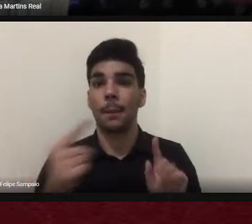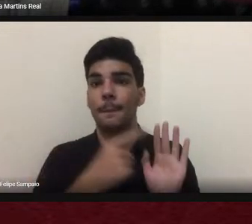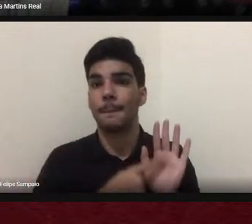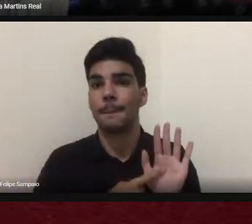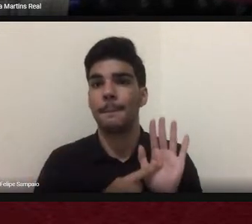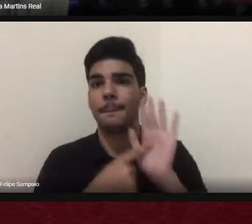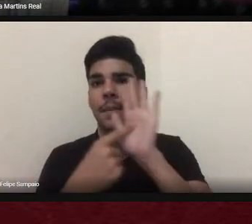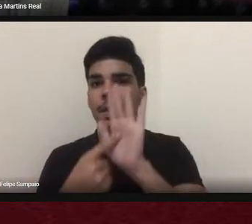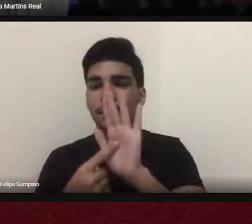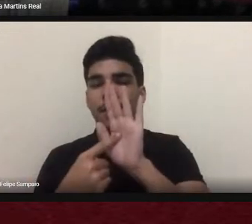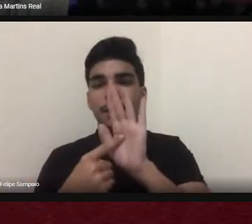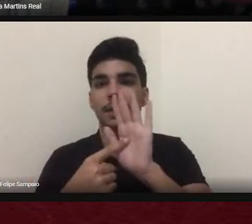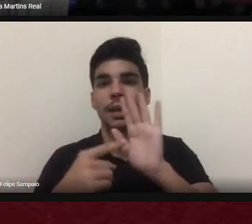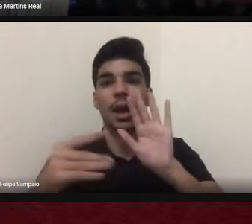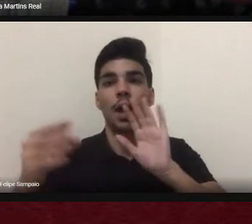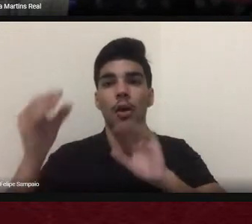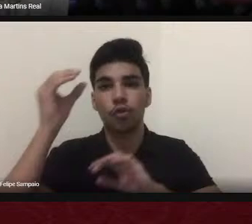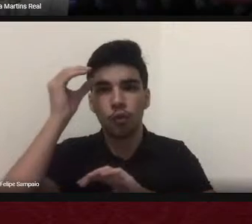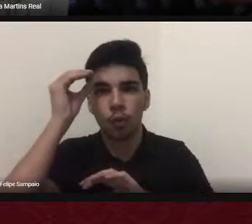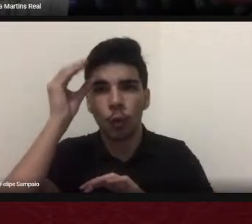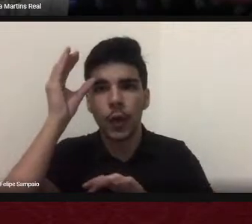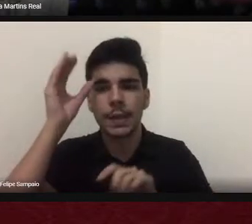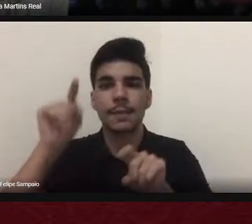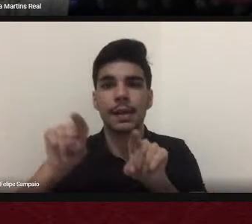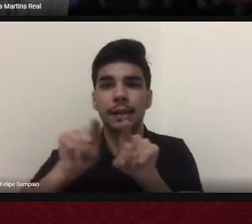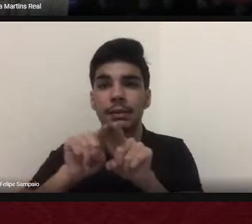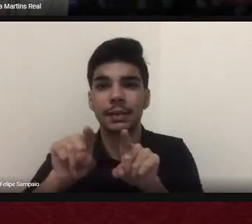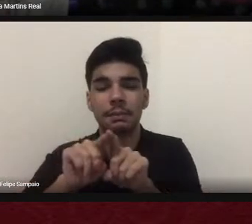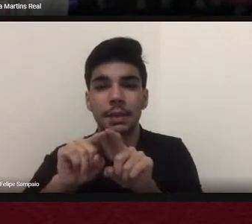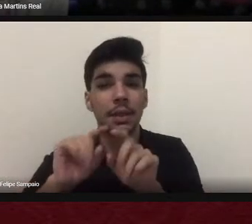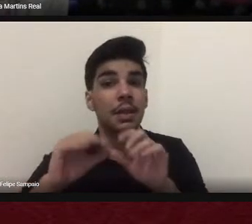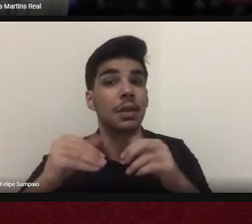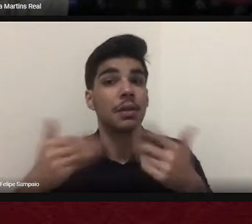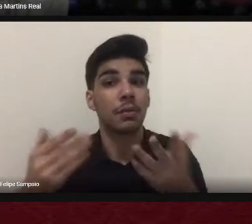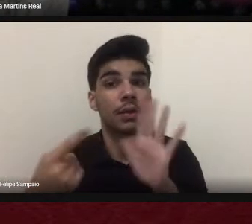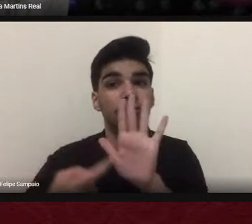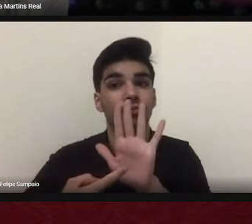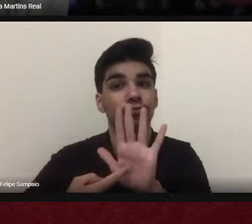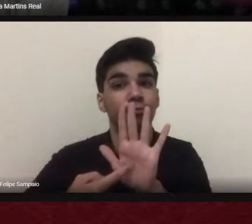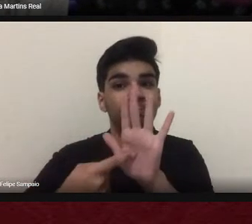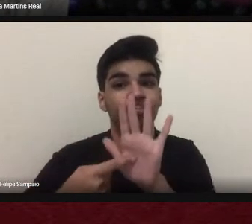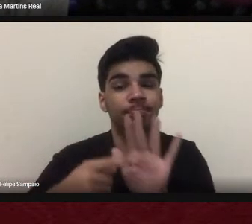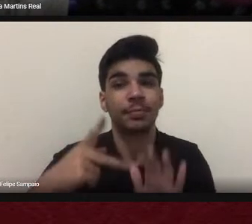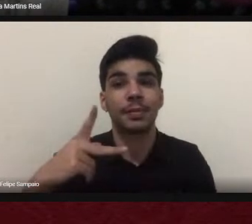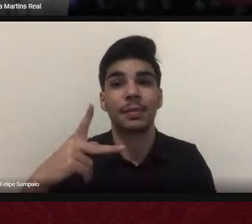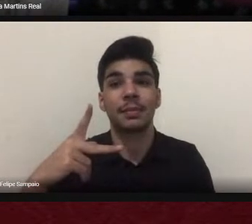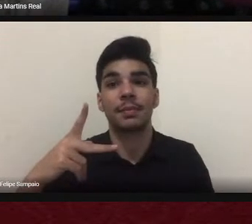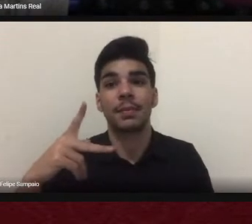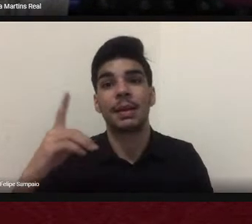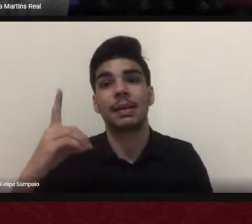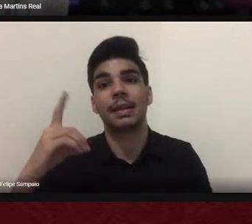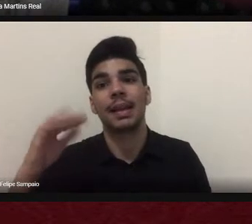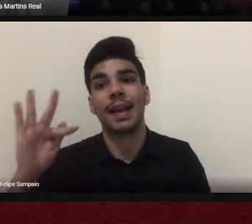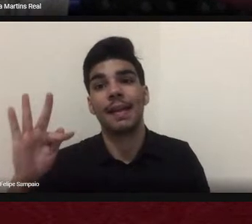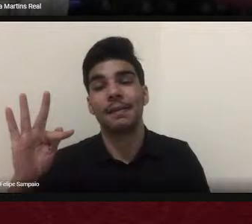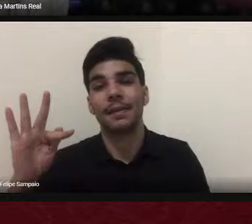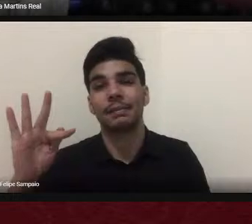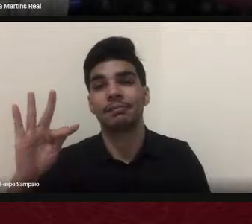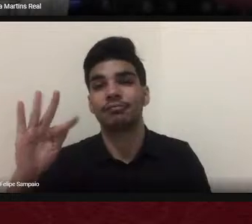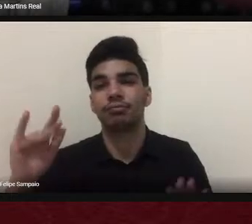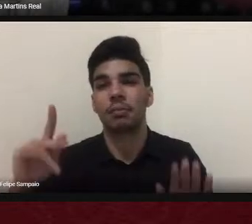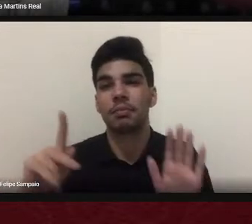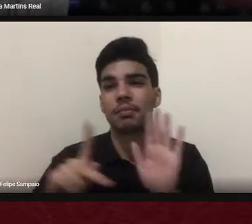esse nosso conhecimento, quando ela disponibiliza a sua versão em PDF aberta na página da UFGD.